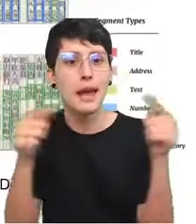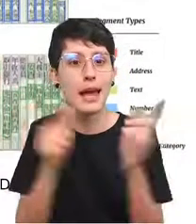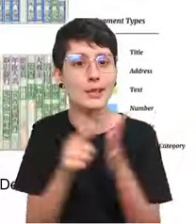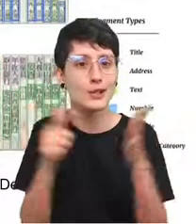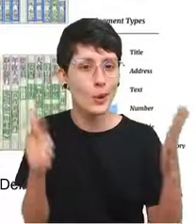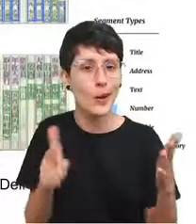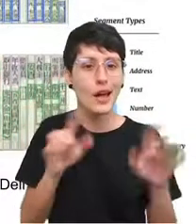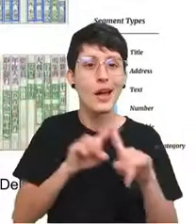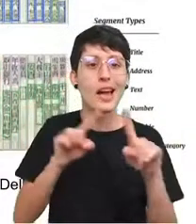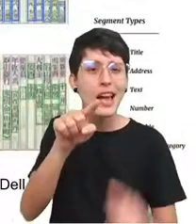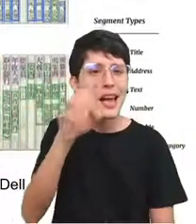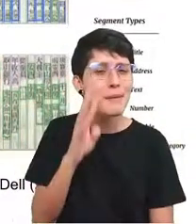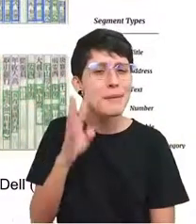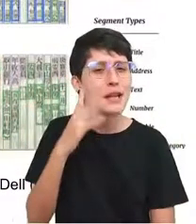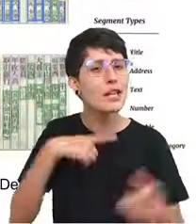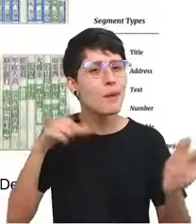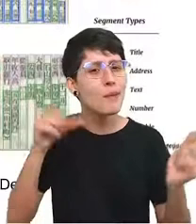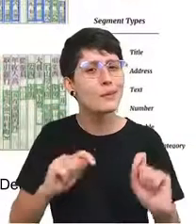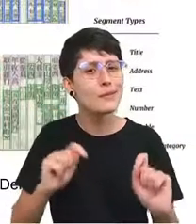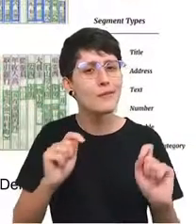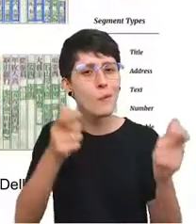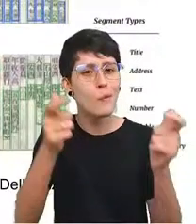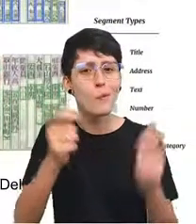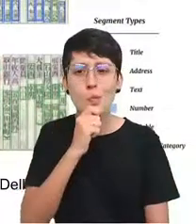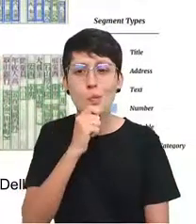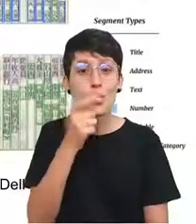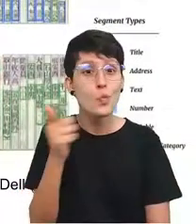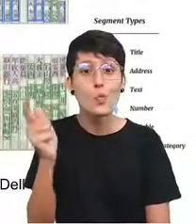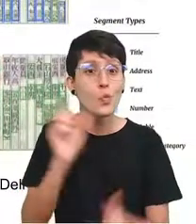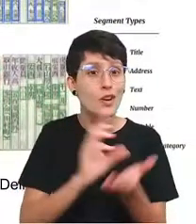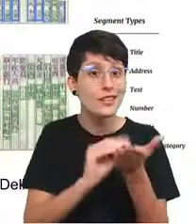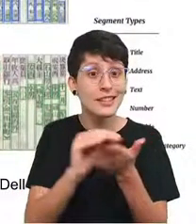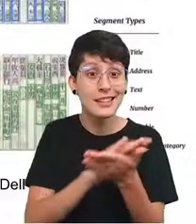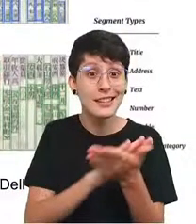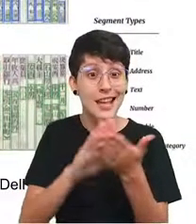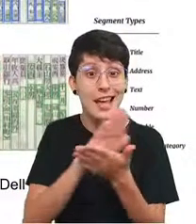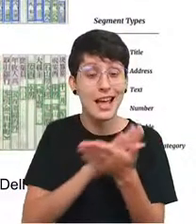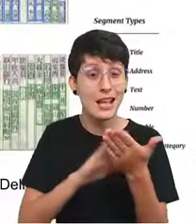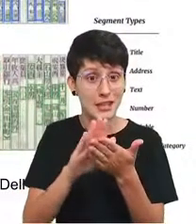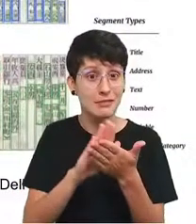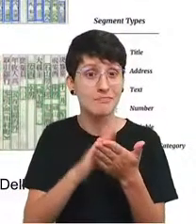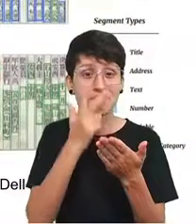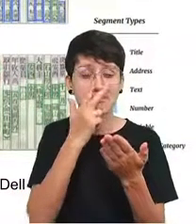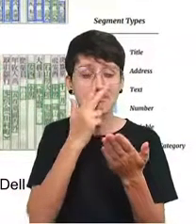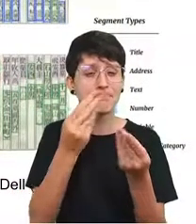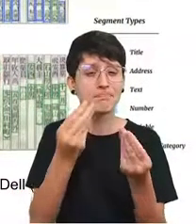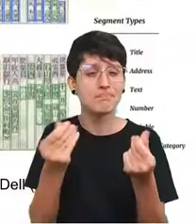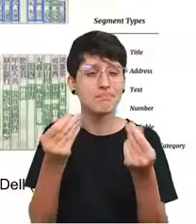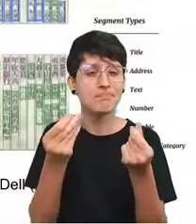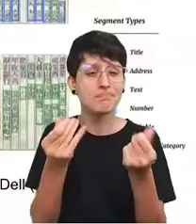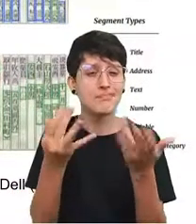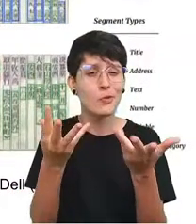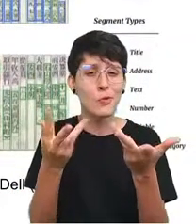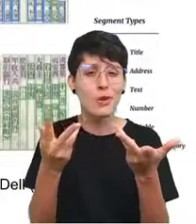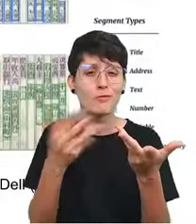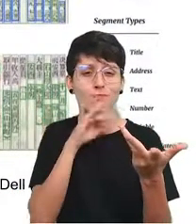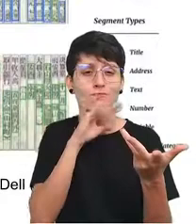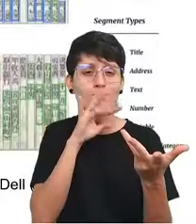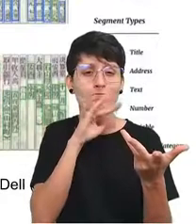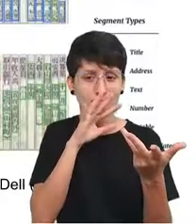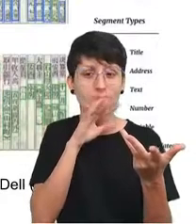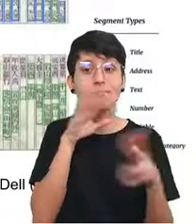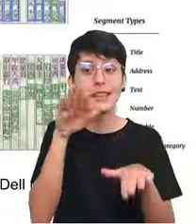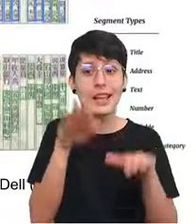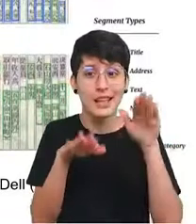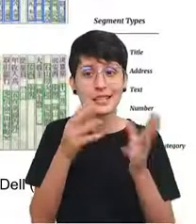imagine as possibilidades em lugares onde não há dados suficientes e que são de baixa qualidade. Esses lugares tendem a